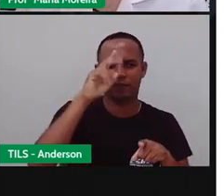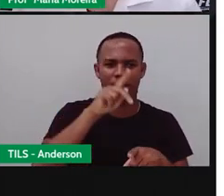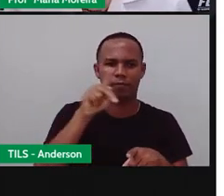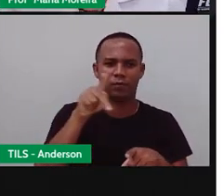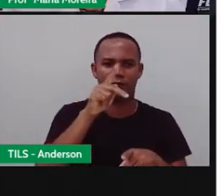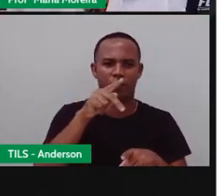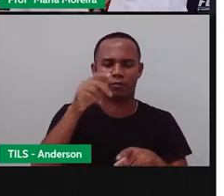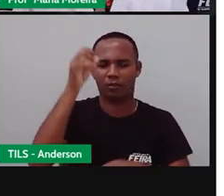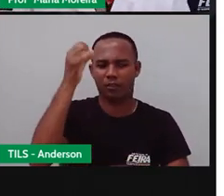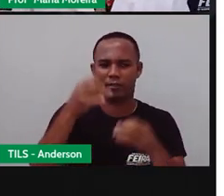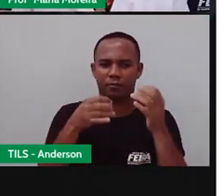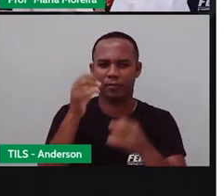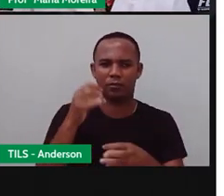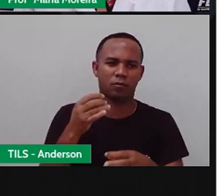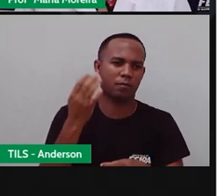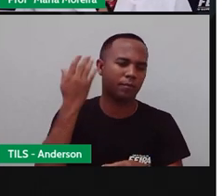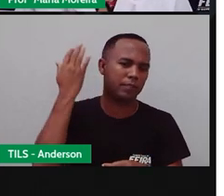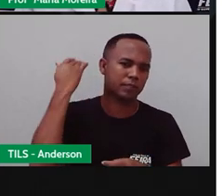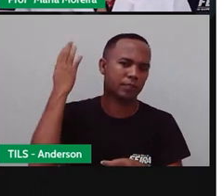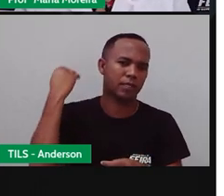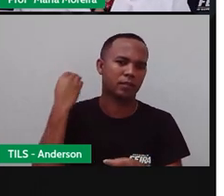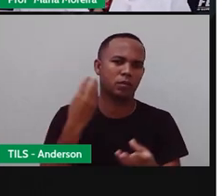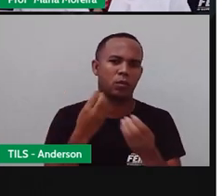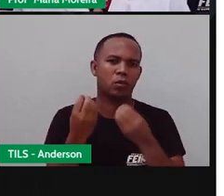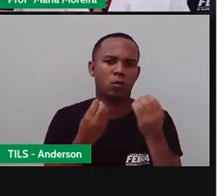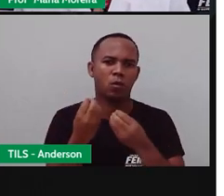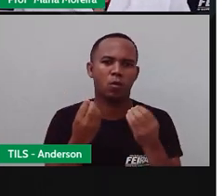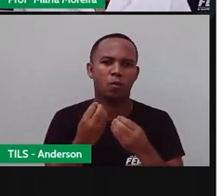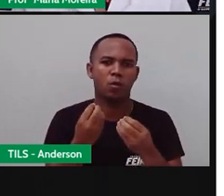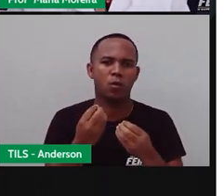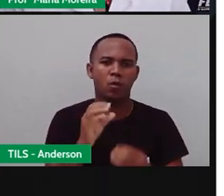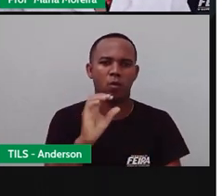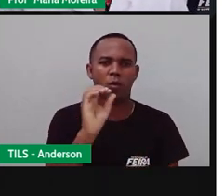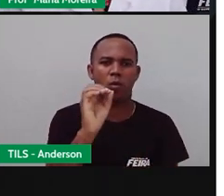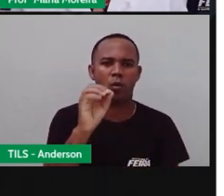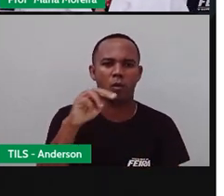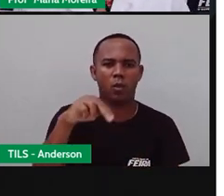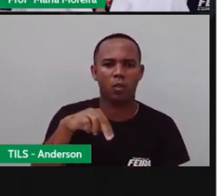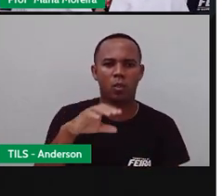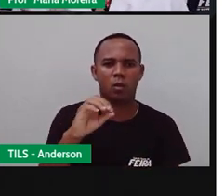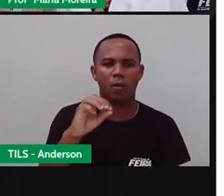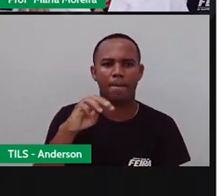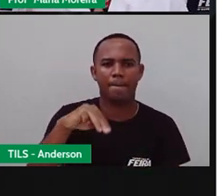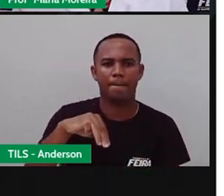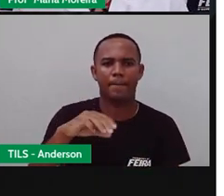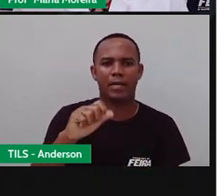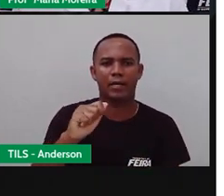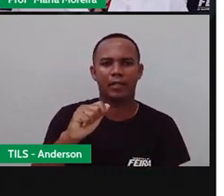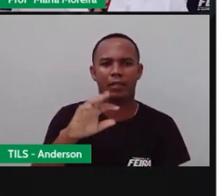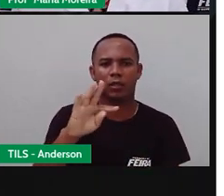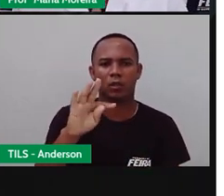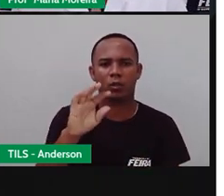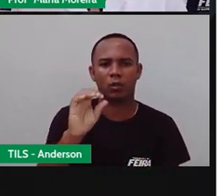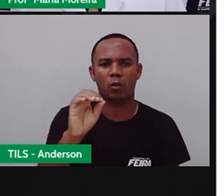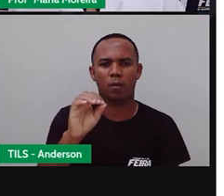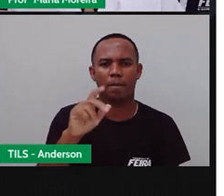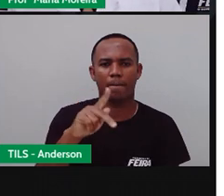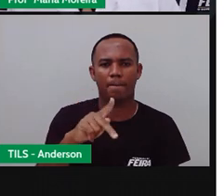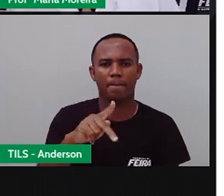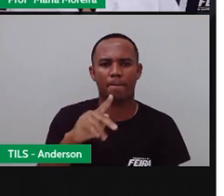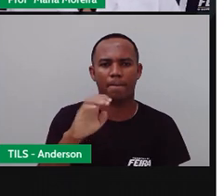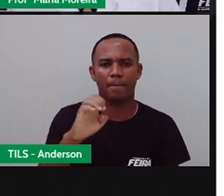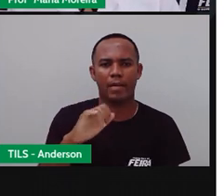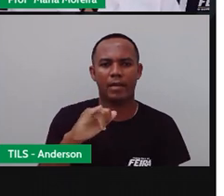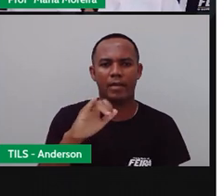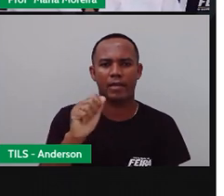a gente conversou sobre isso, sobre as onomatopeias. E que existem o quê? Várias onomatopeias. A gente tá